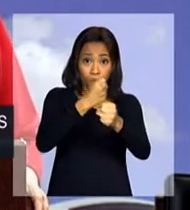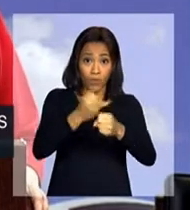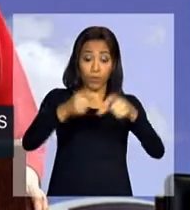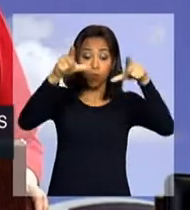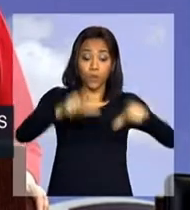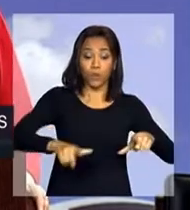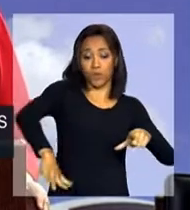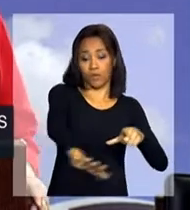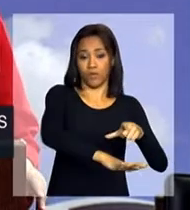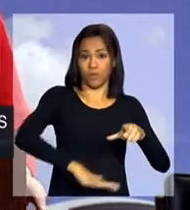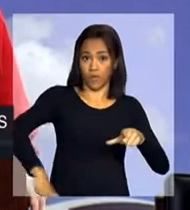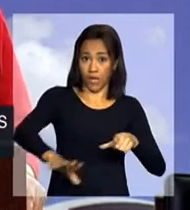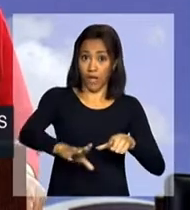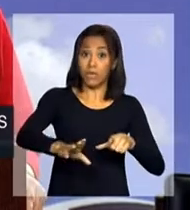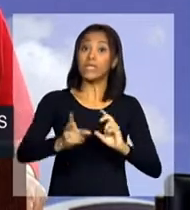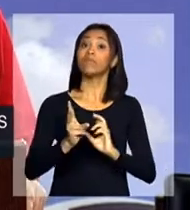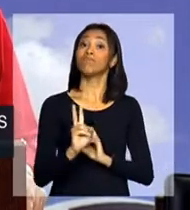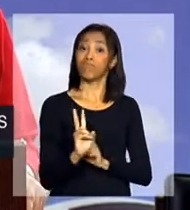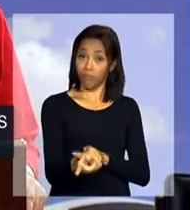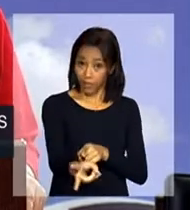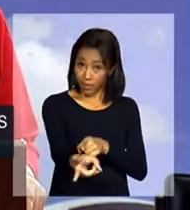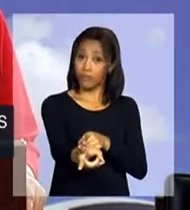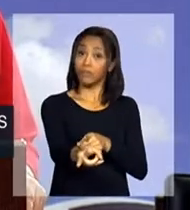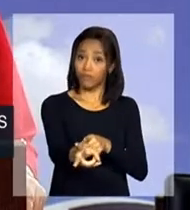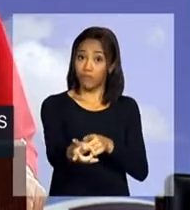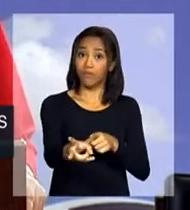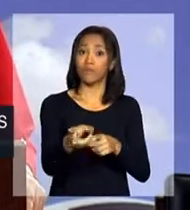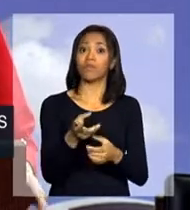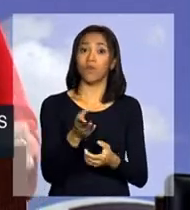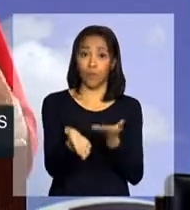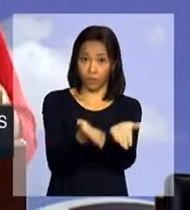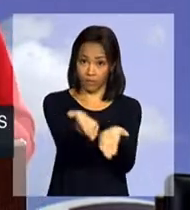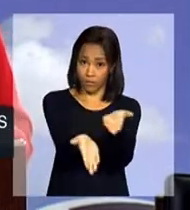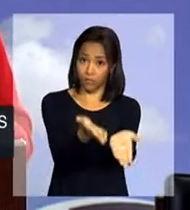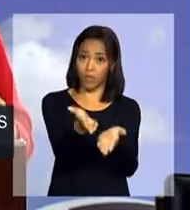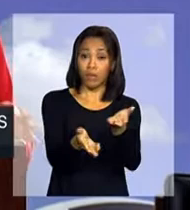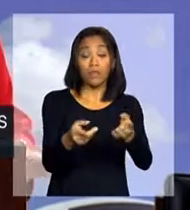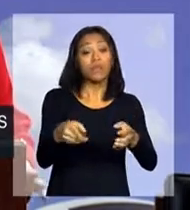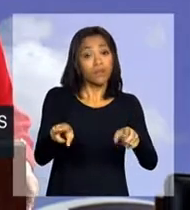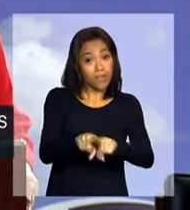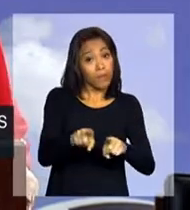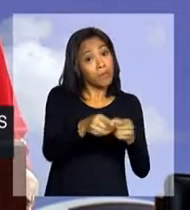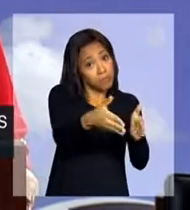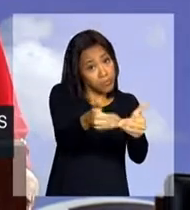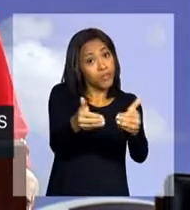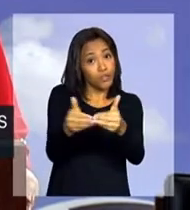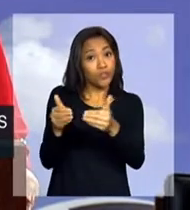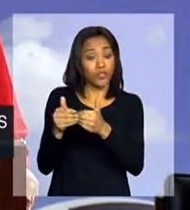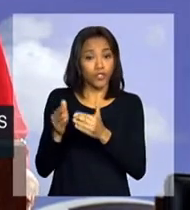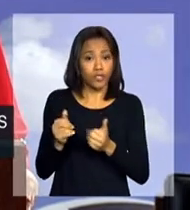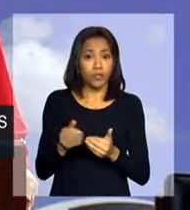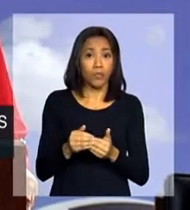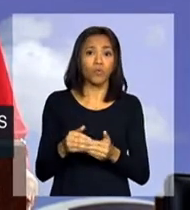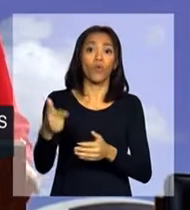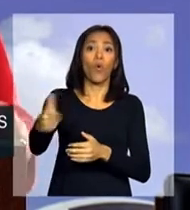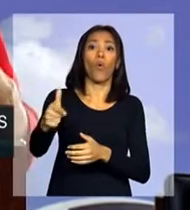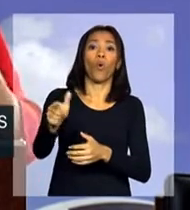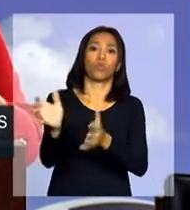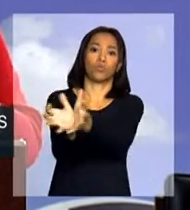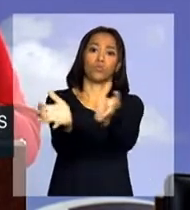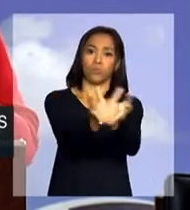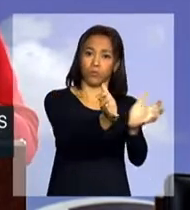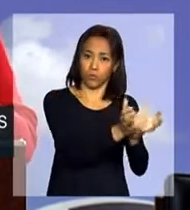e mantê-lo. Obviamente, pedimos a cooperação dos demais órgãos